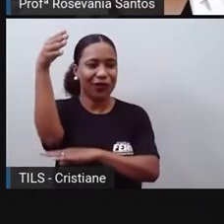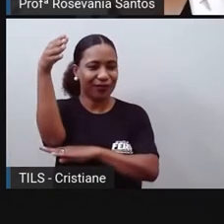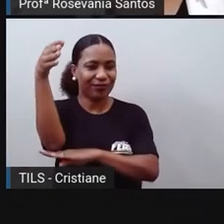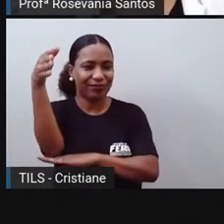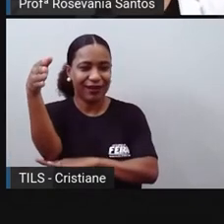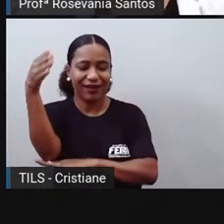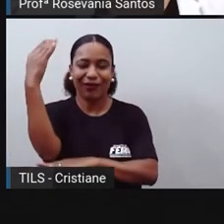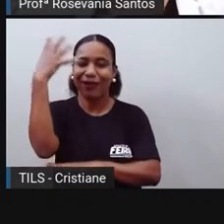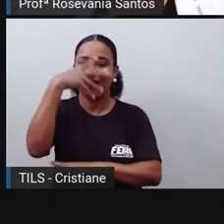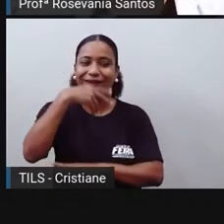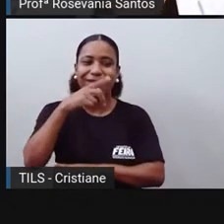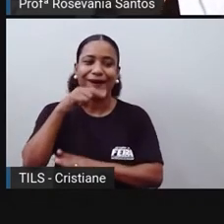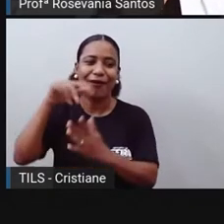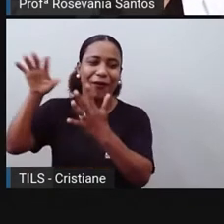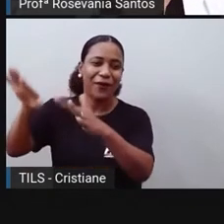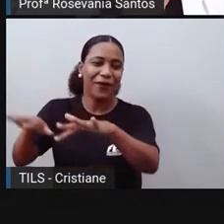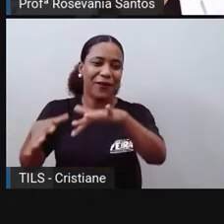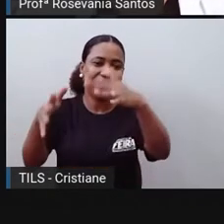paradisícios,